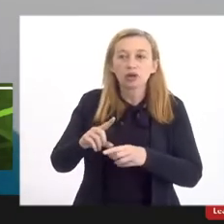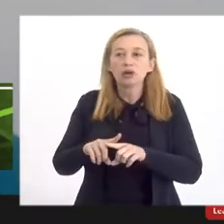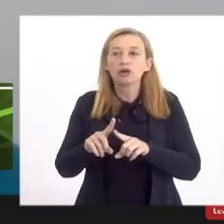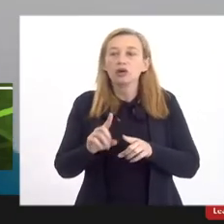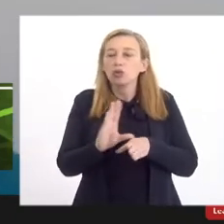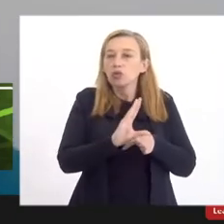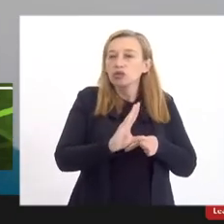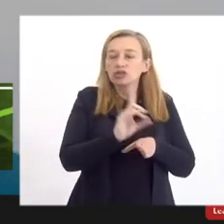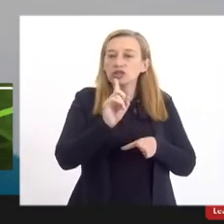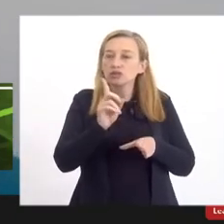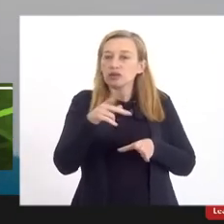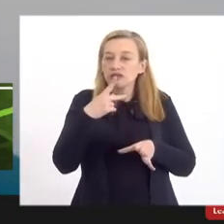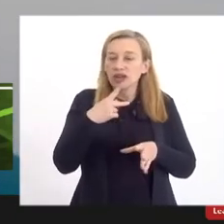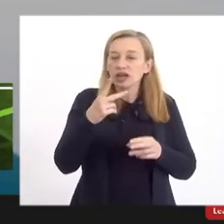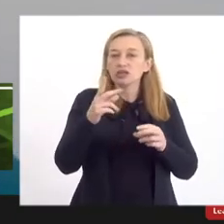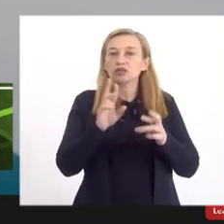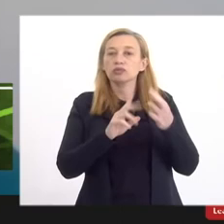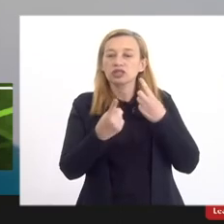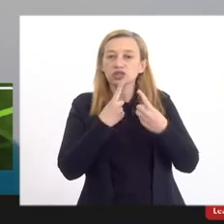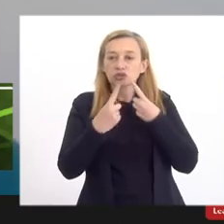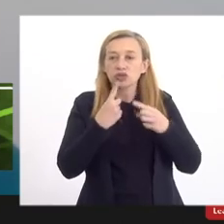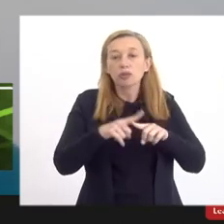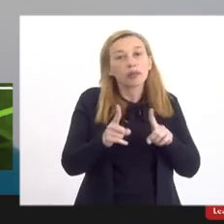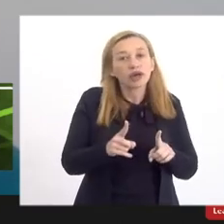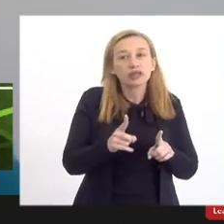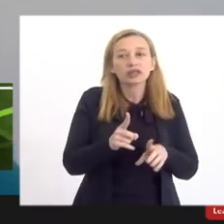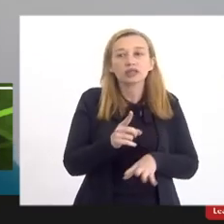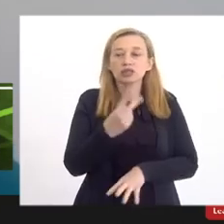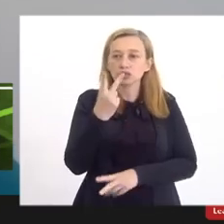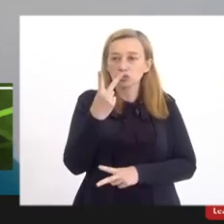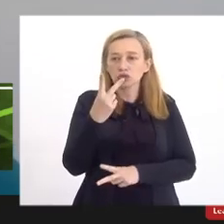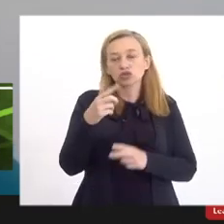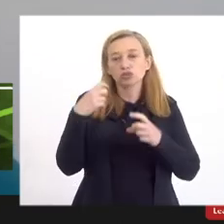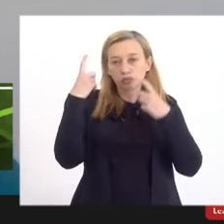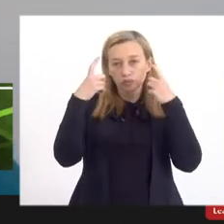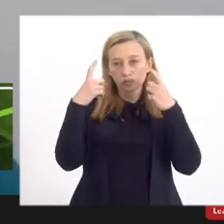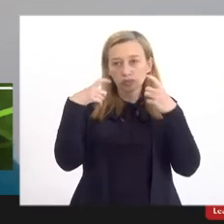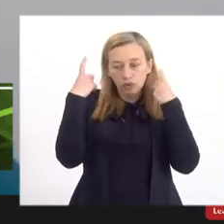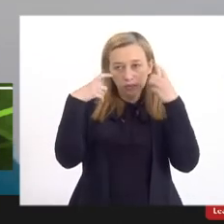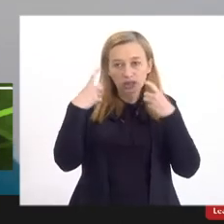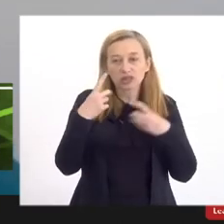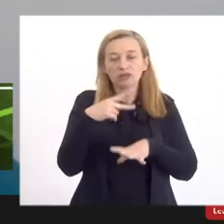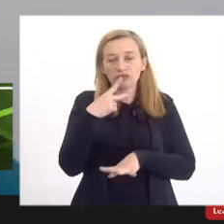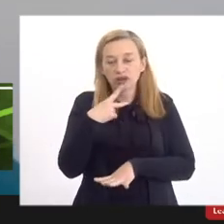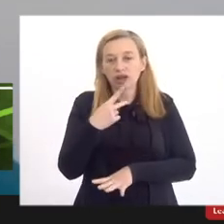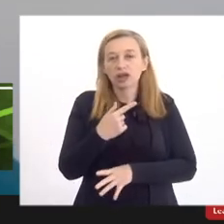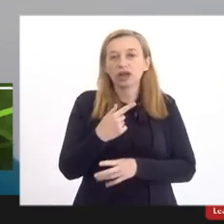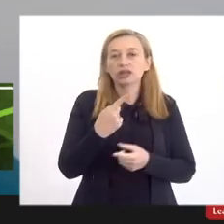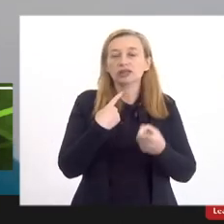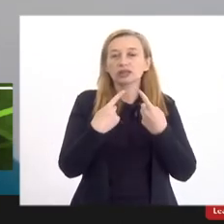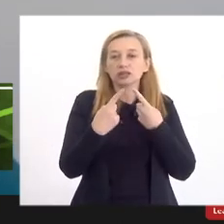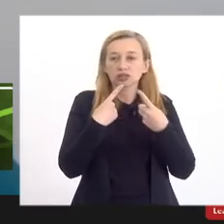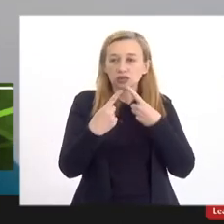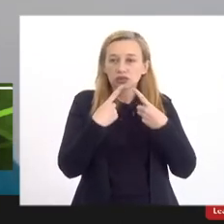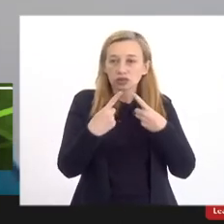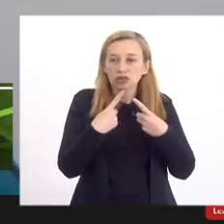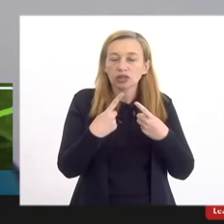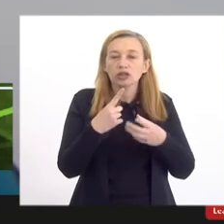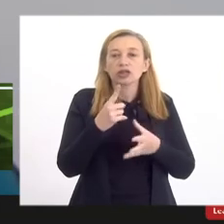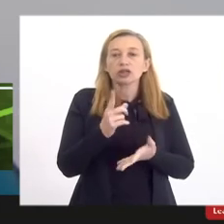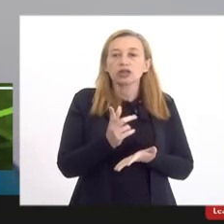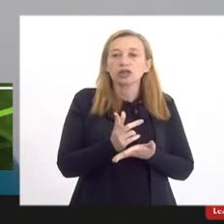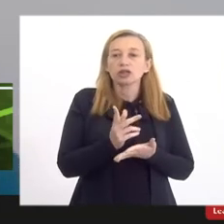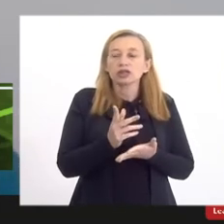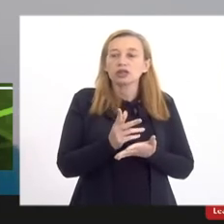Conselho não vai entrar nessa discussão mas tem acho que duas preocupações a trazer para esse debate que tem a ver